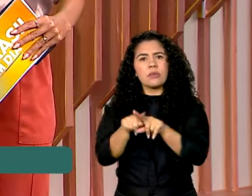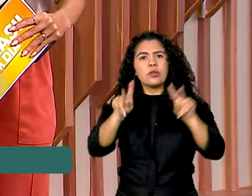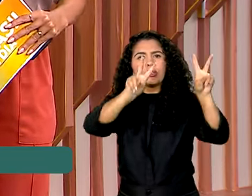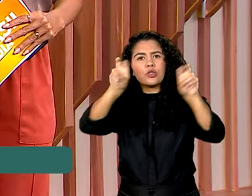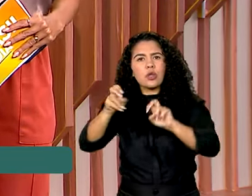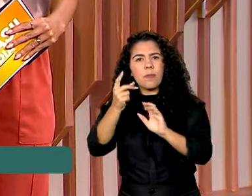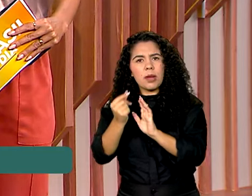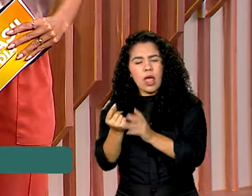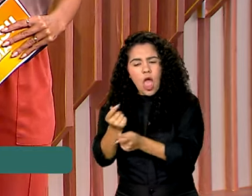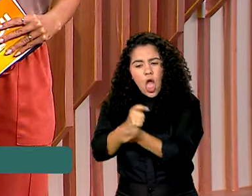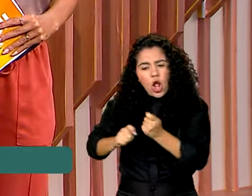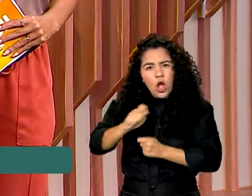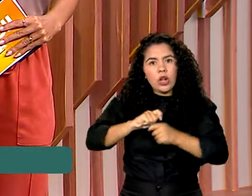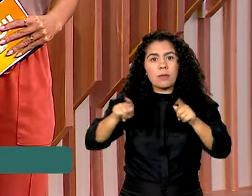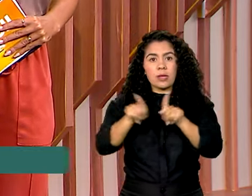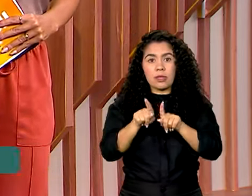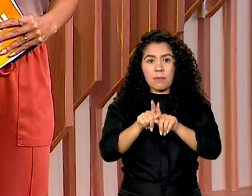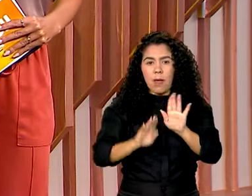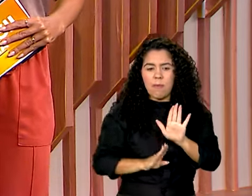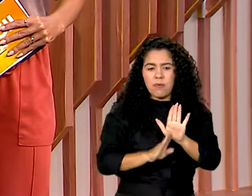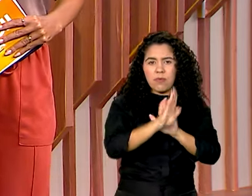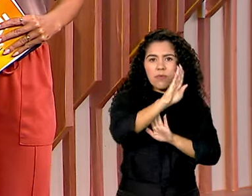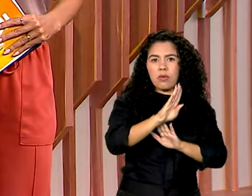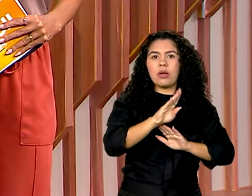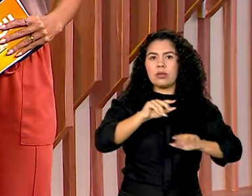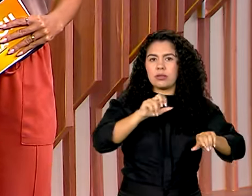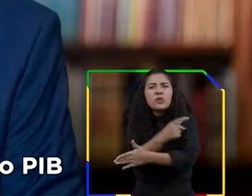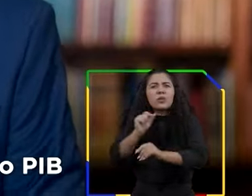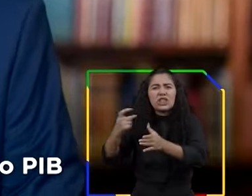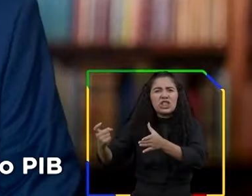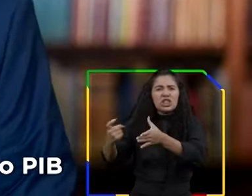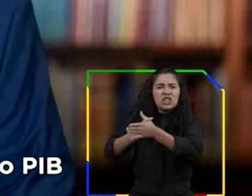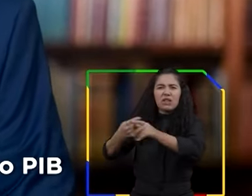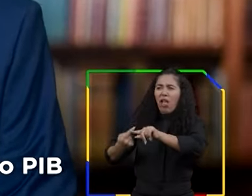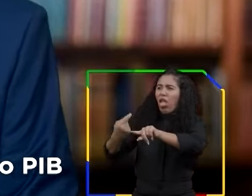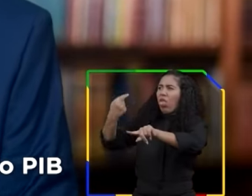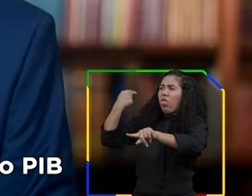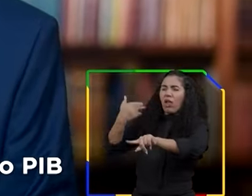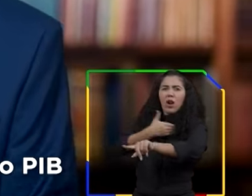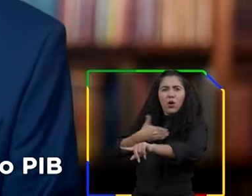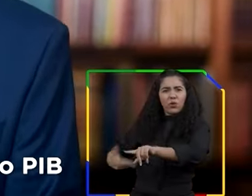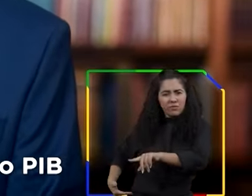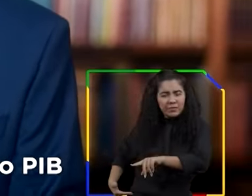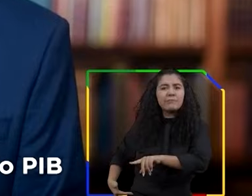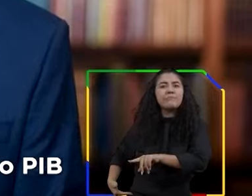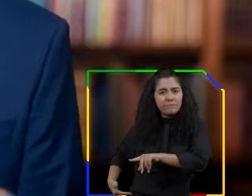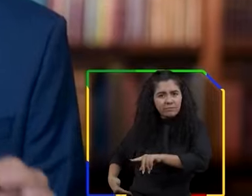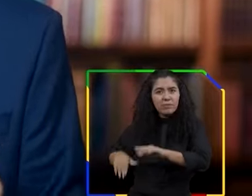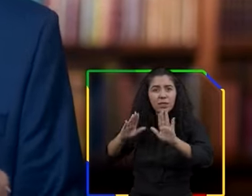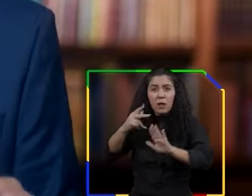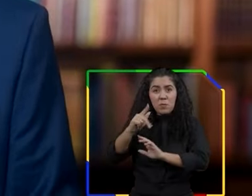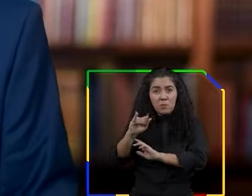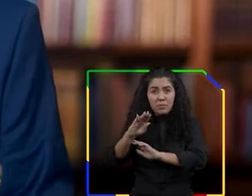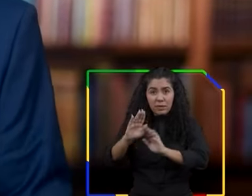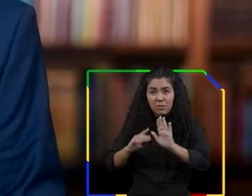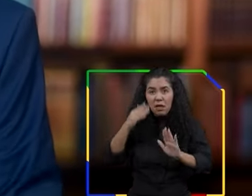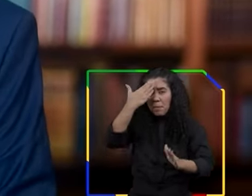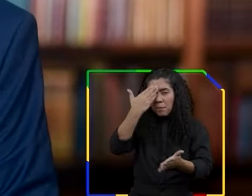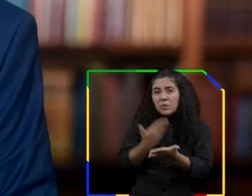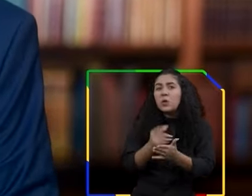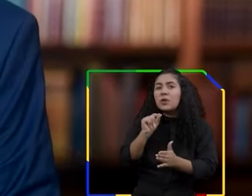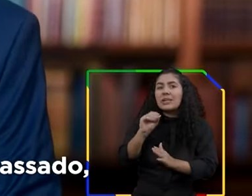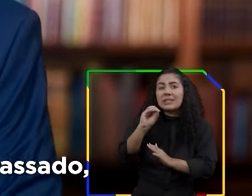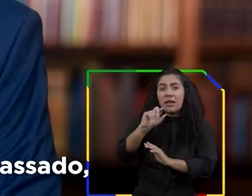economia e o crescimento do emprego e do salário. Apostavam que o crescimento do PIB não passaria de 0